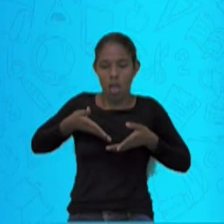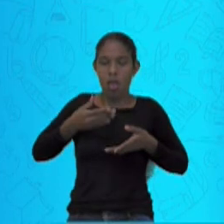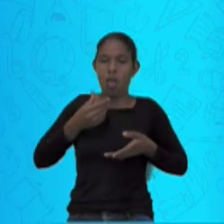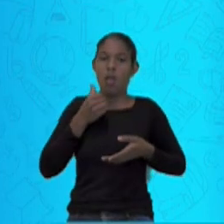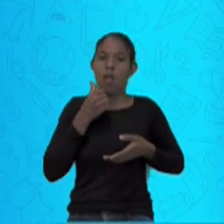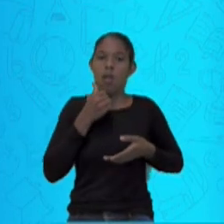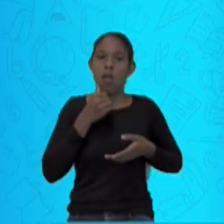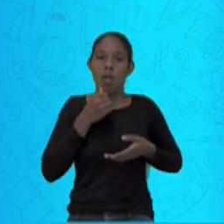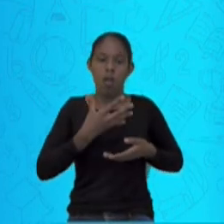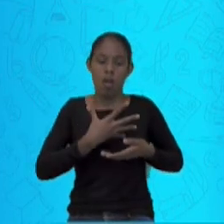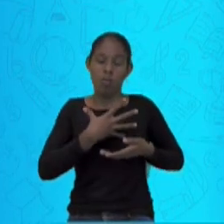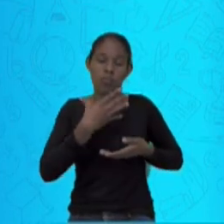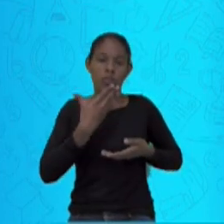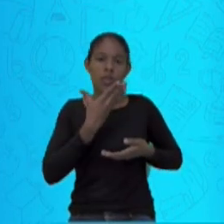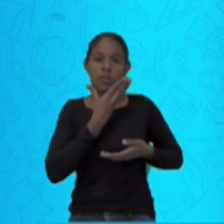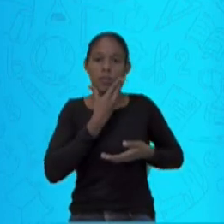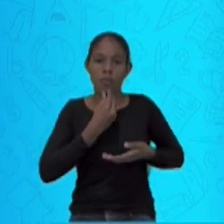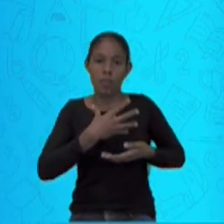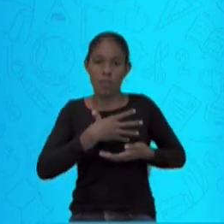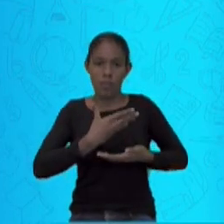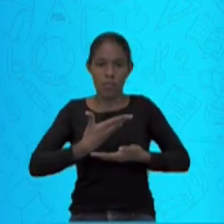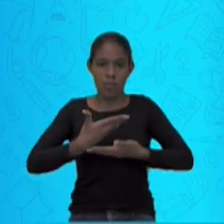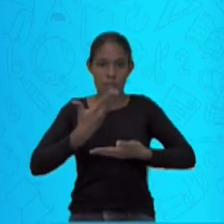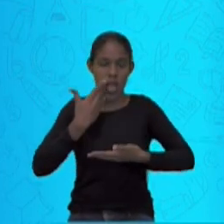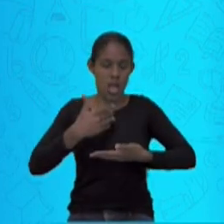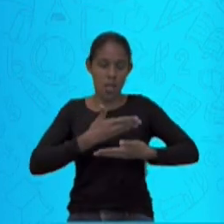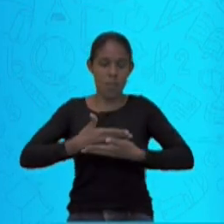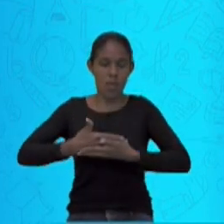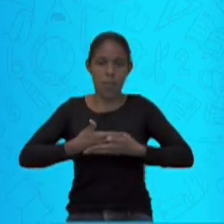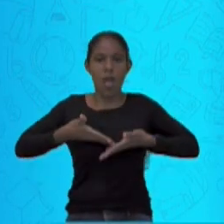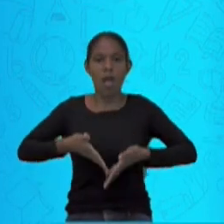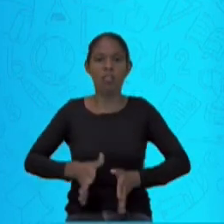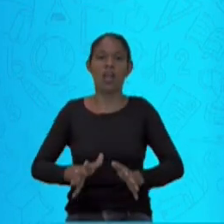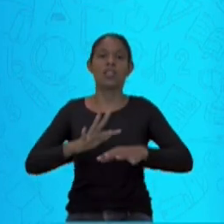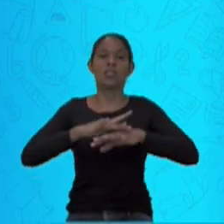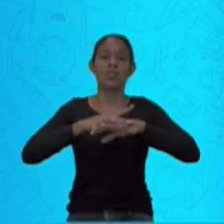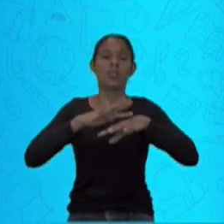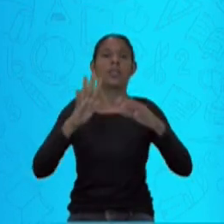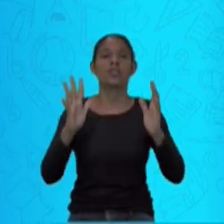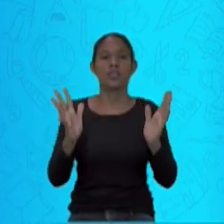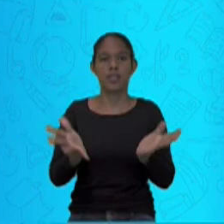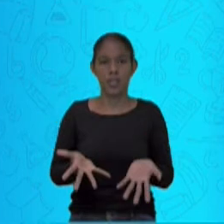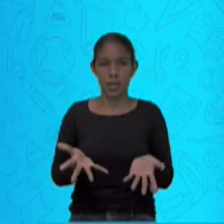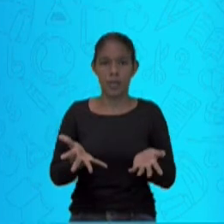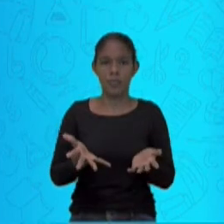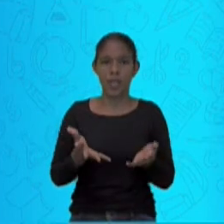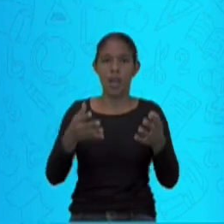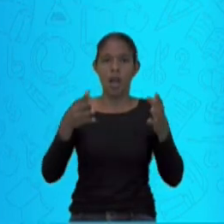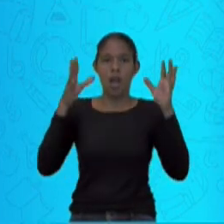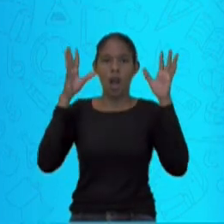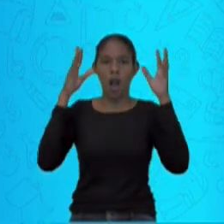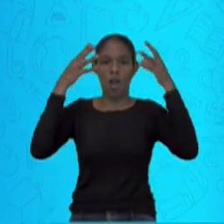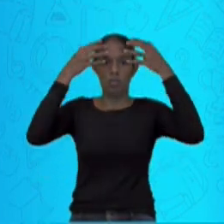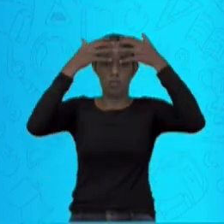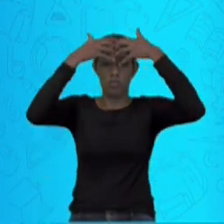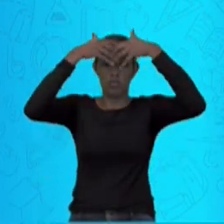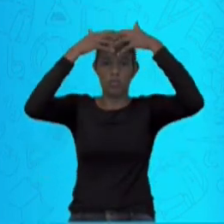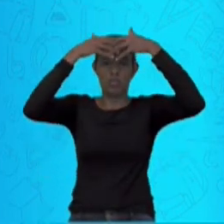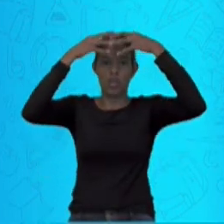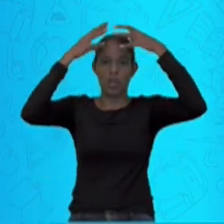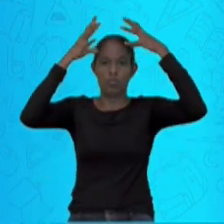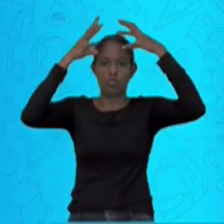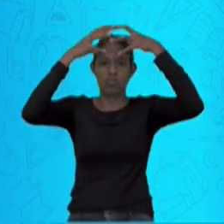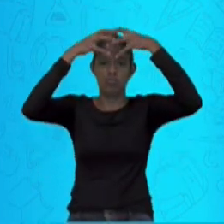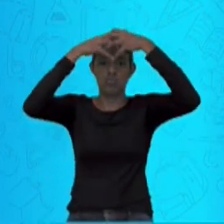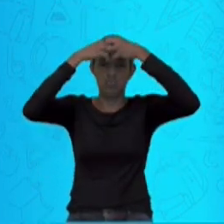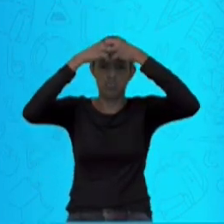transfusão de sangue, toda via rara com protocolos foram estabelecidos. Período de incubação de 3 a 7